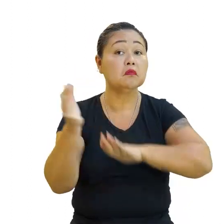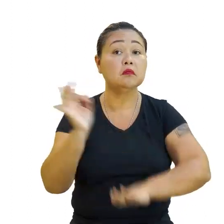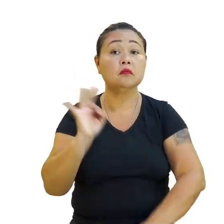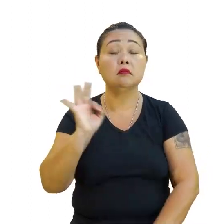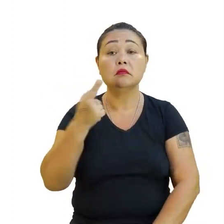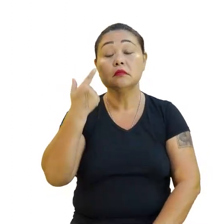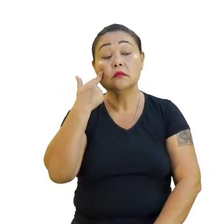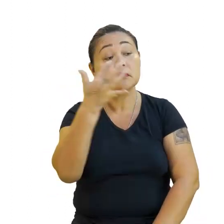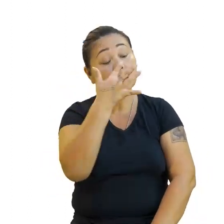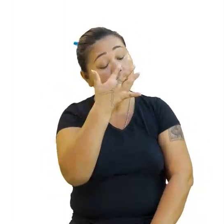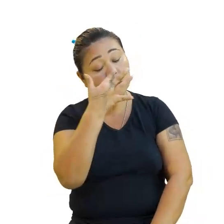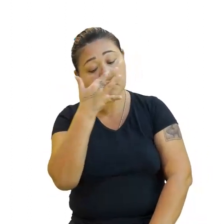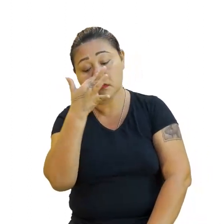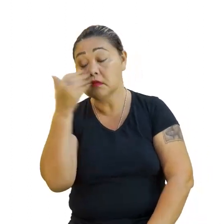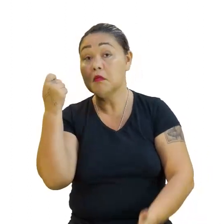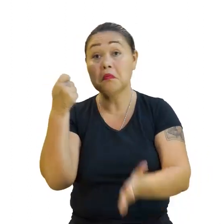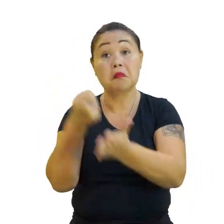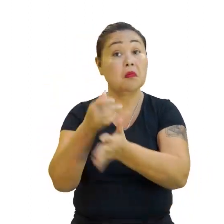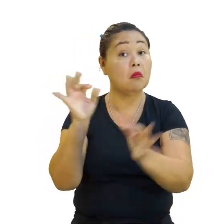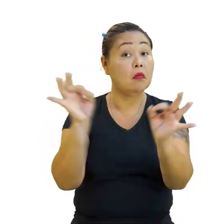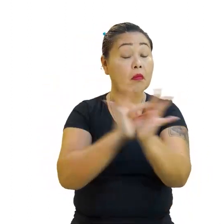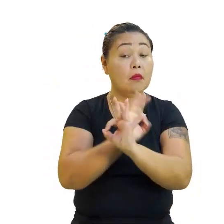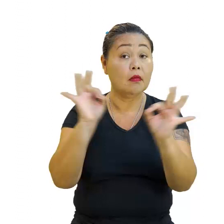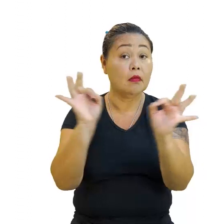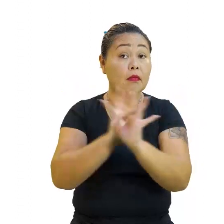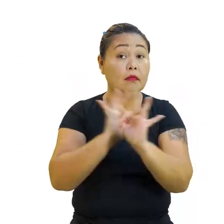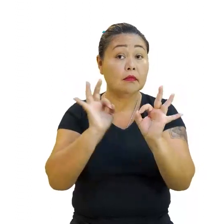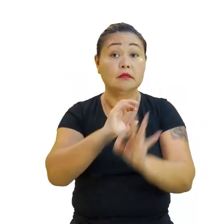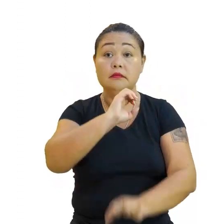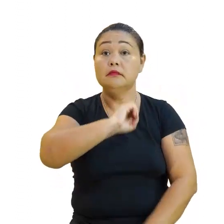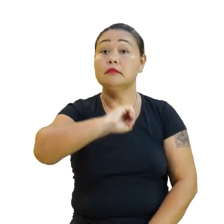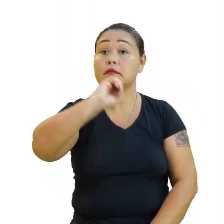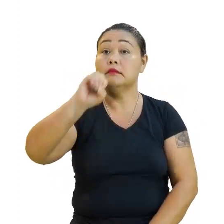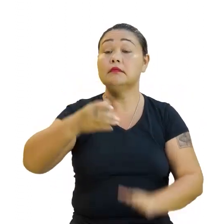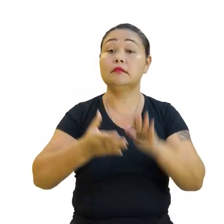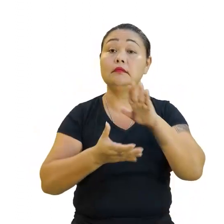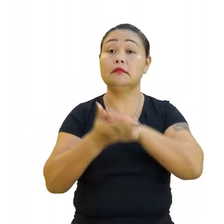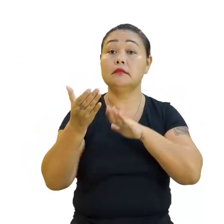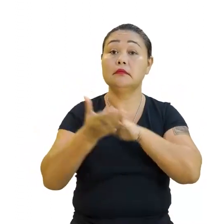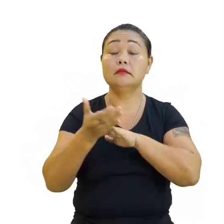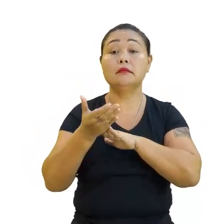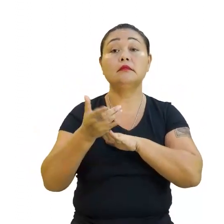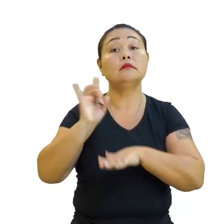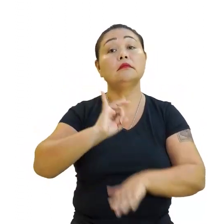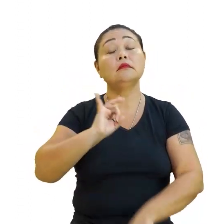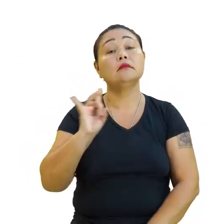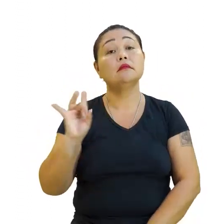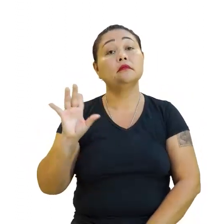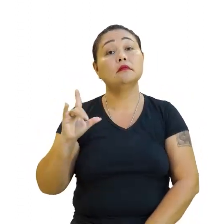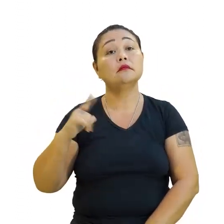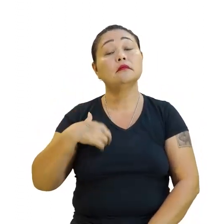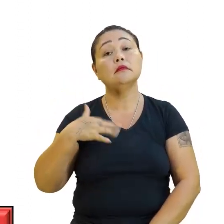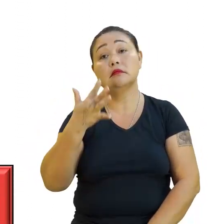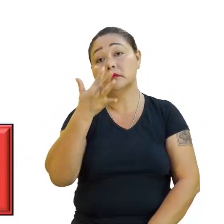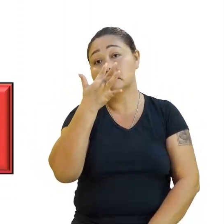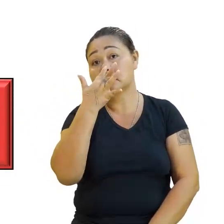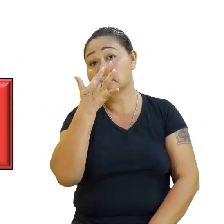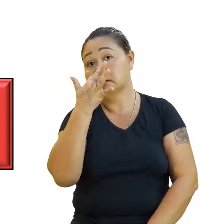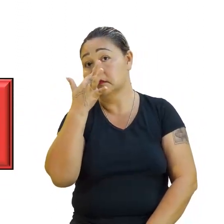olhar, eu vou pagar nada. Zero sapatos, zero reais. Só corujar, fica lá só corujando.